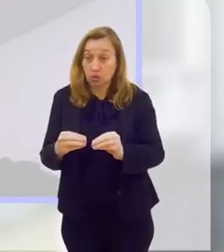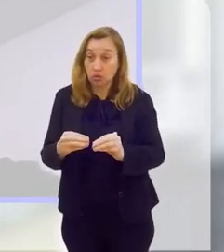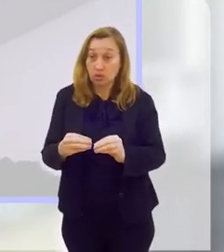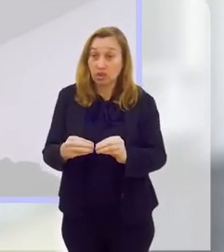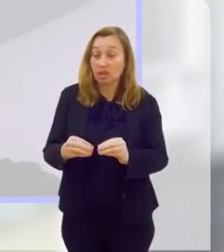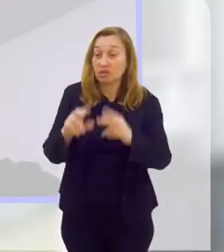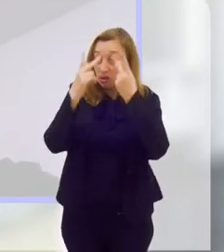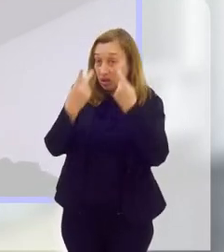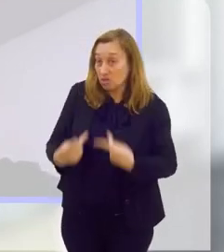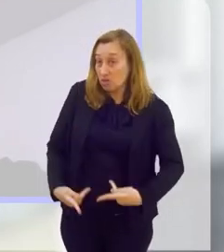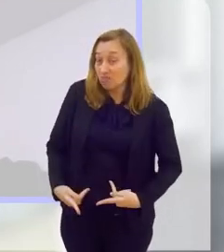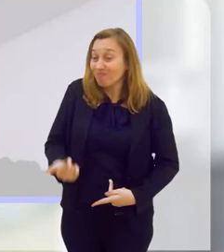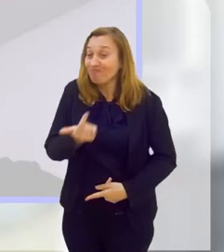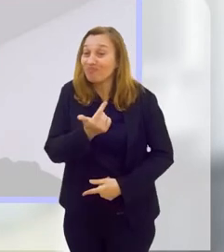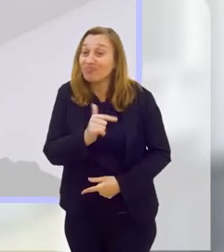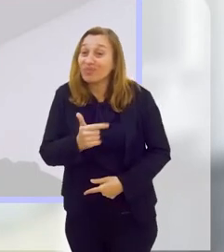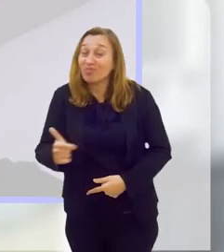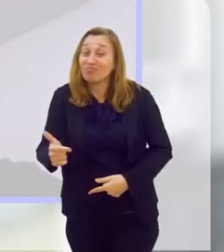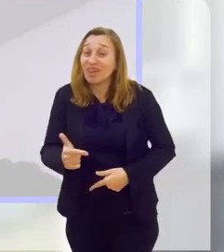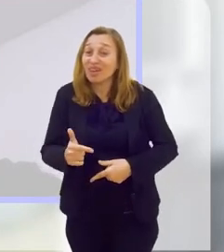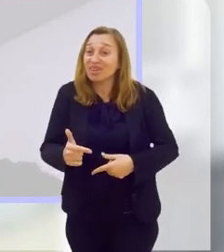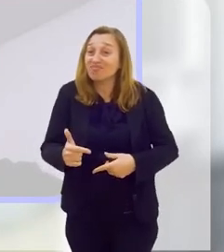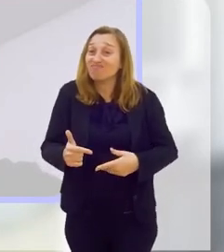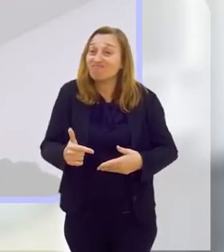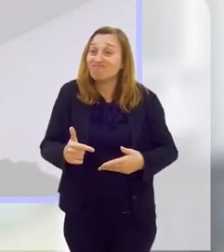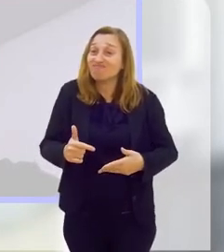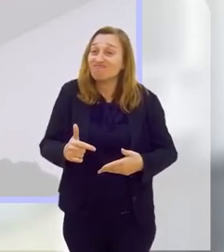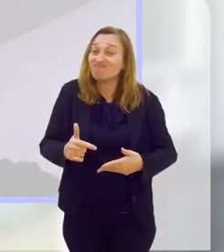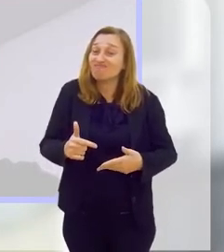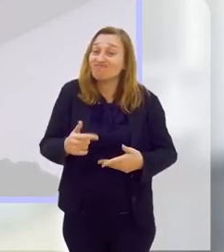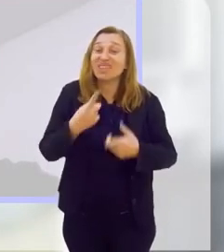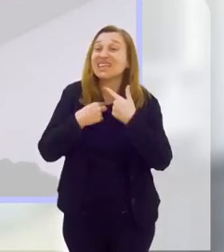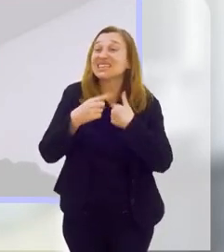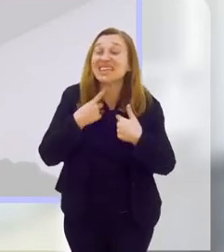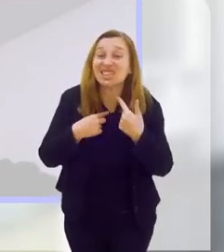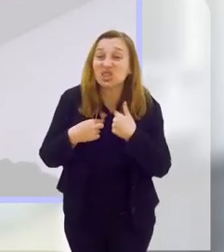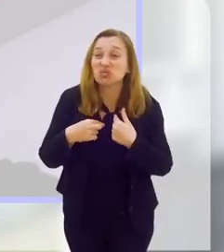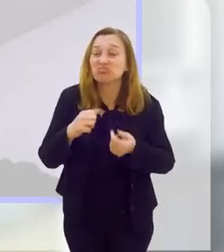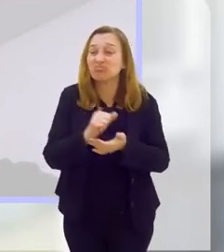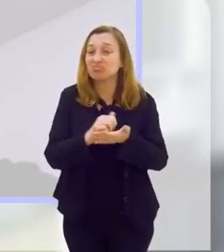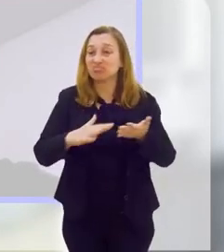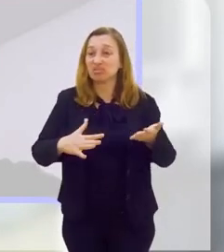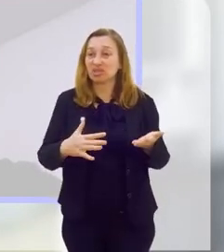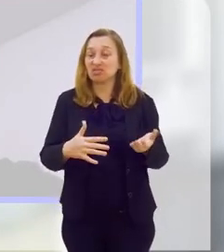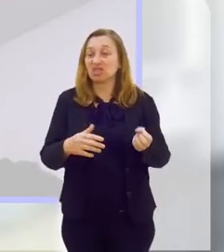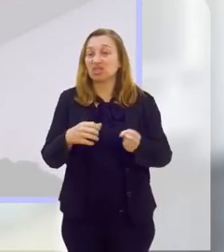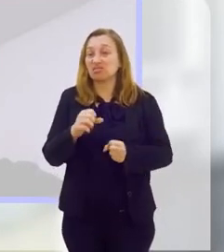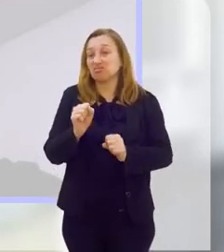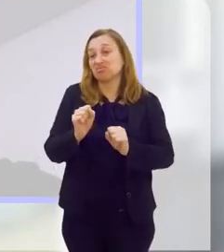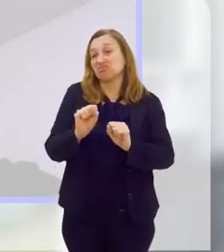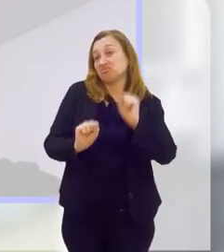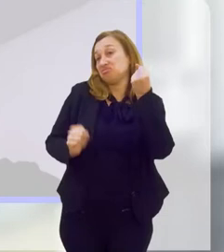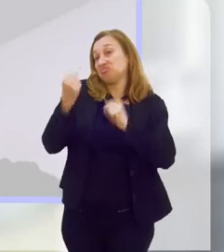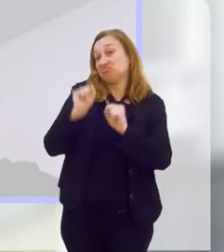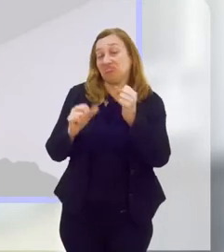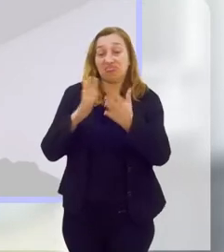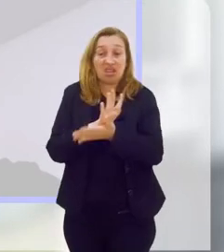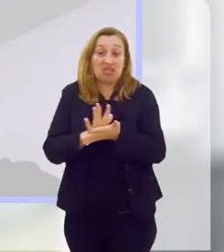com que o ser humano não tenha disposição e nem vontade para realizar atividade física.